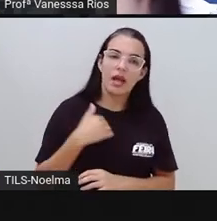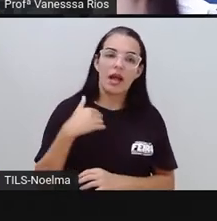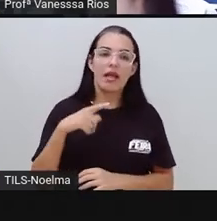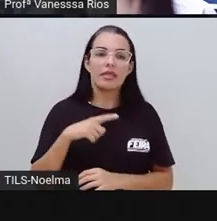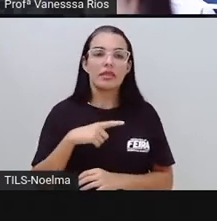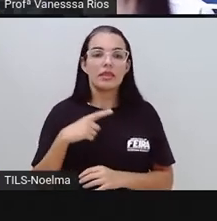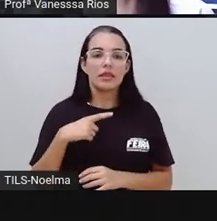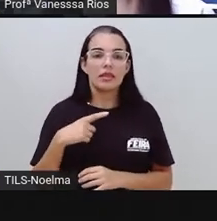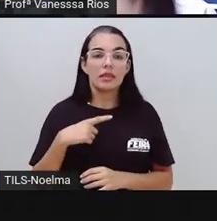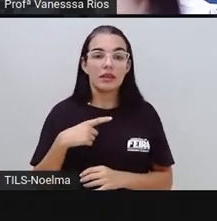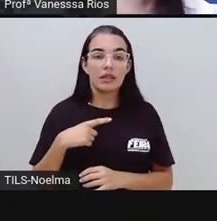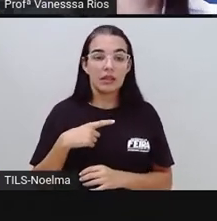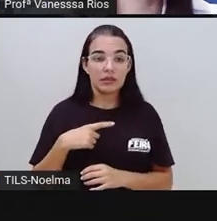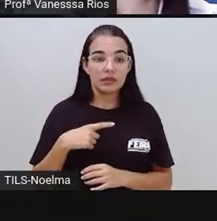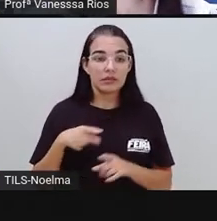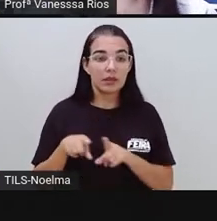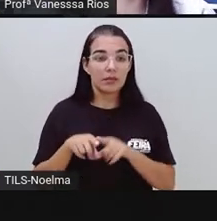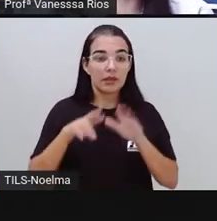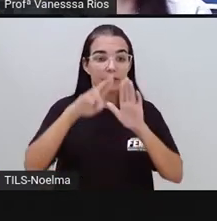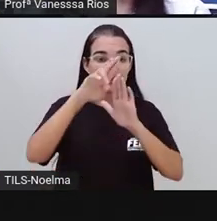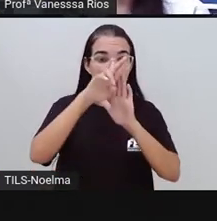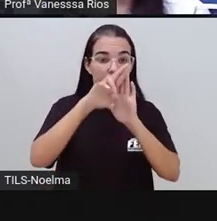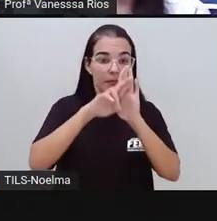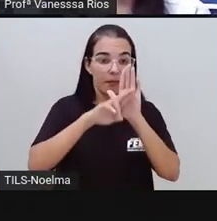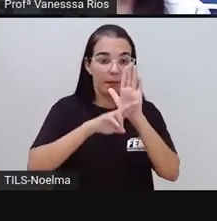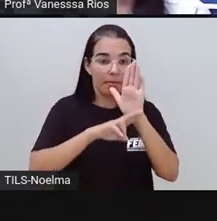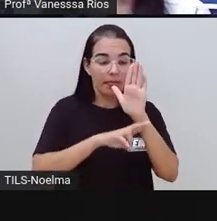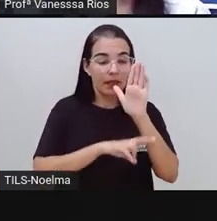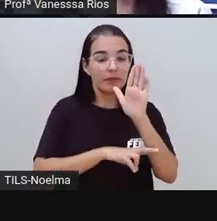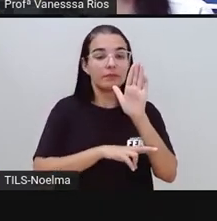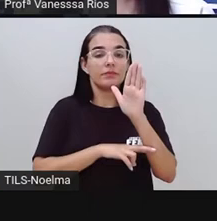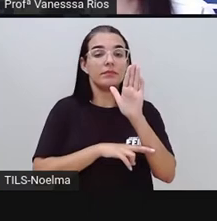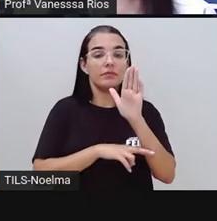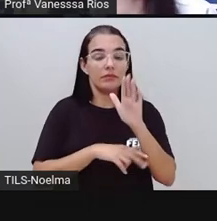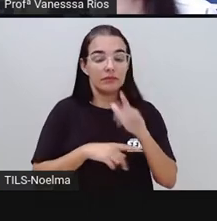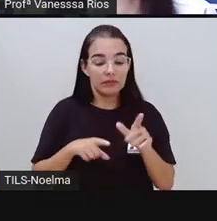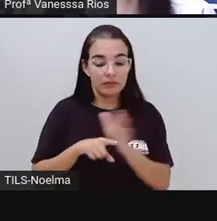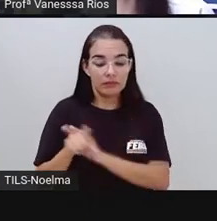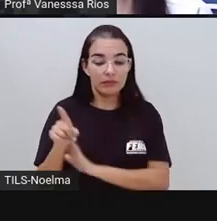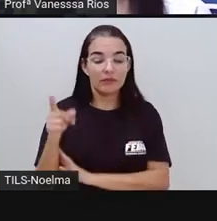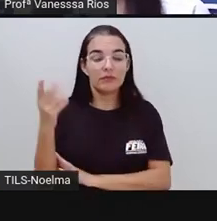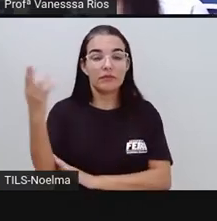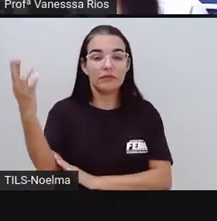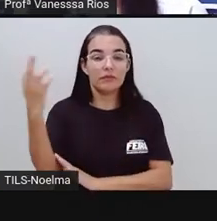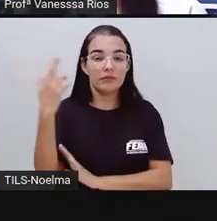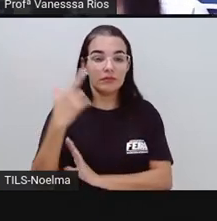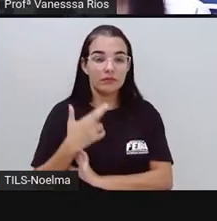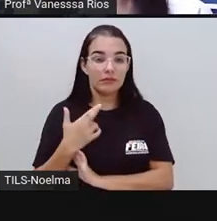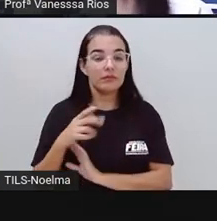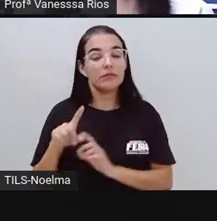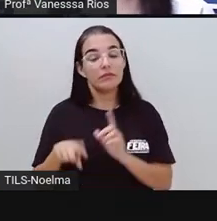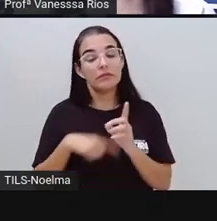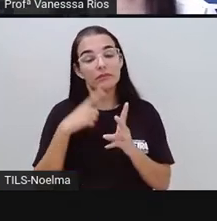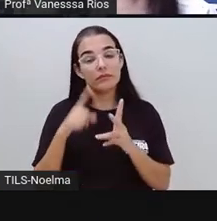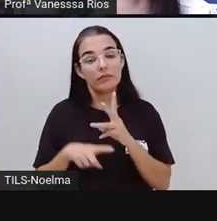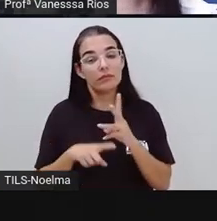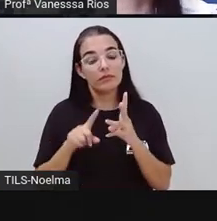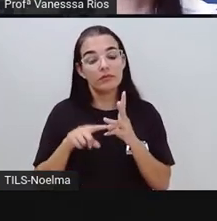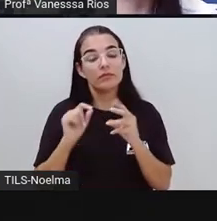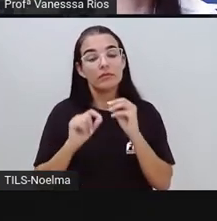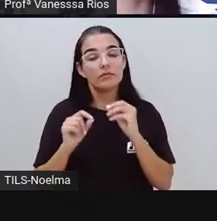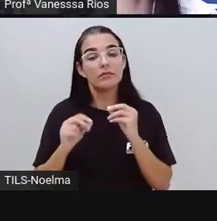roteiro norteador com perguntas e respostas a serem dadas. E a partir disso, a conclusão, que é a